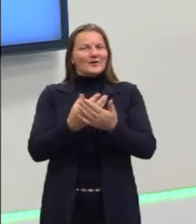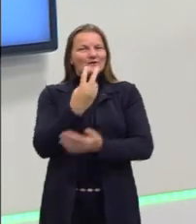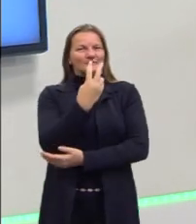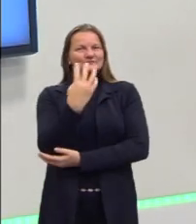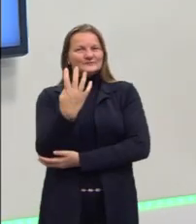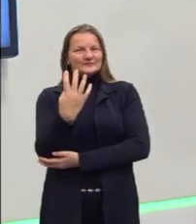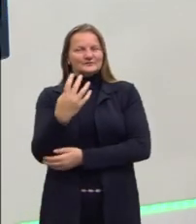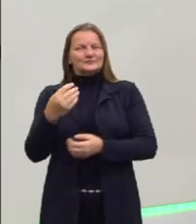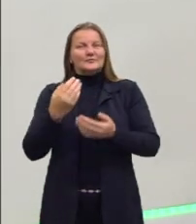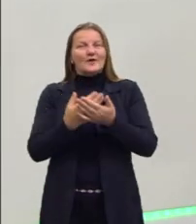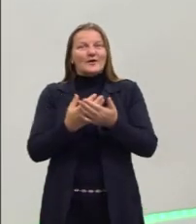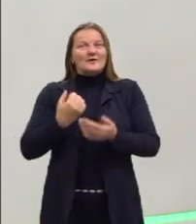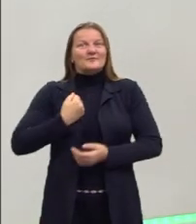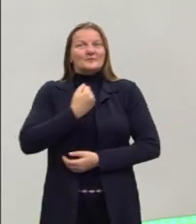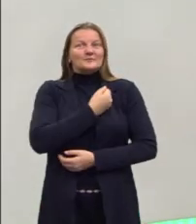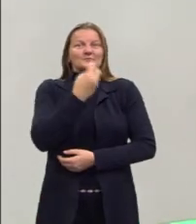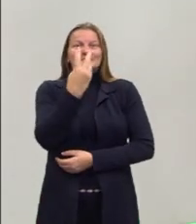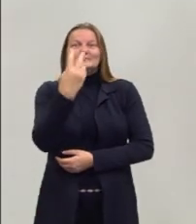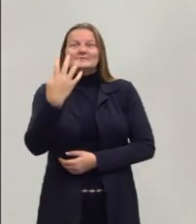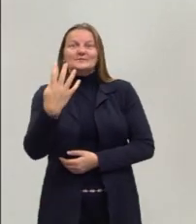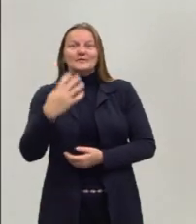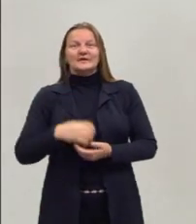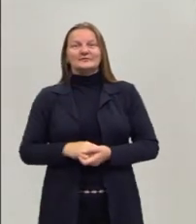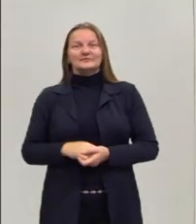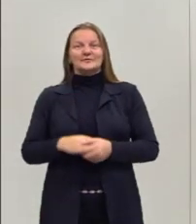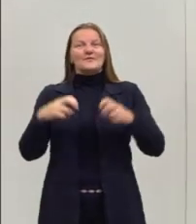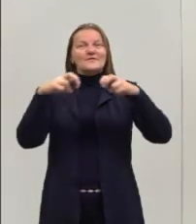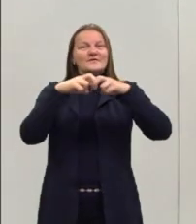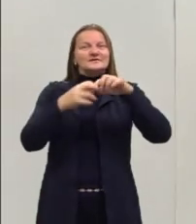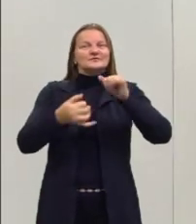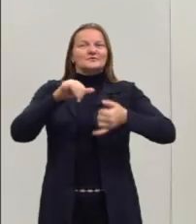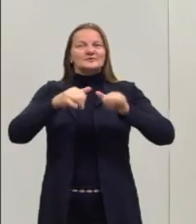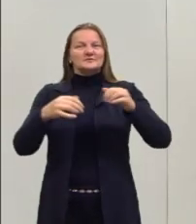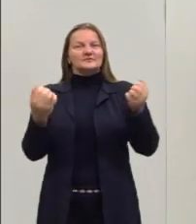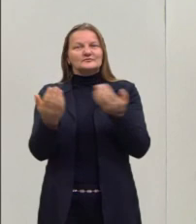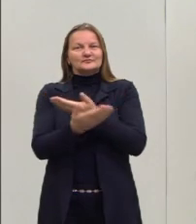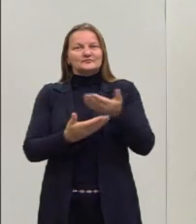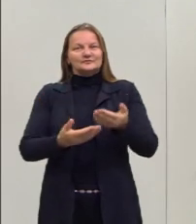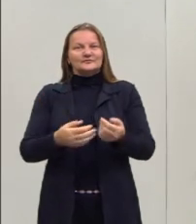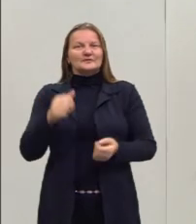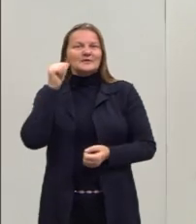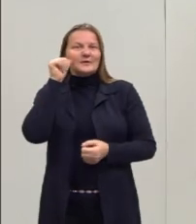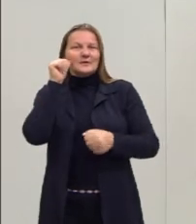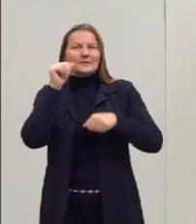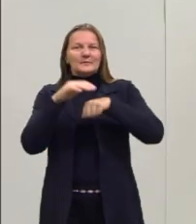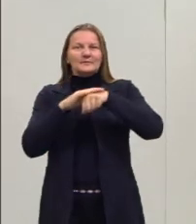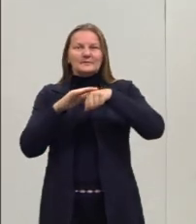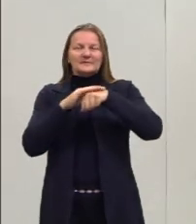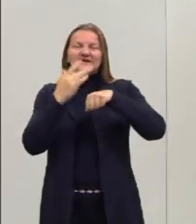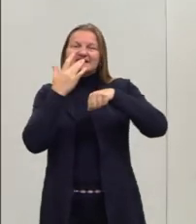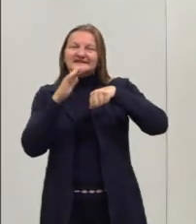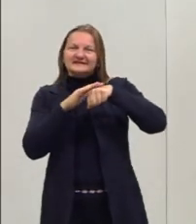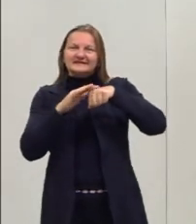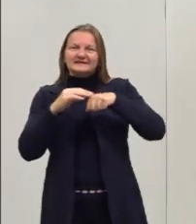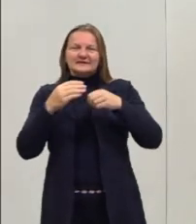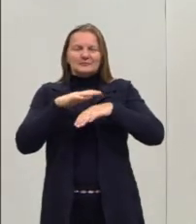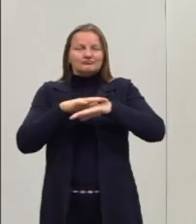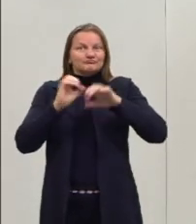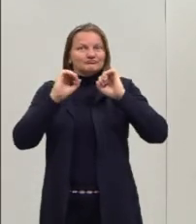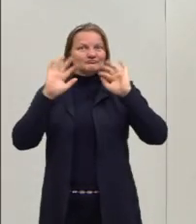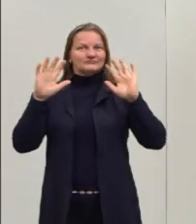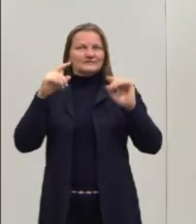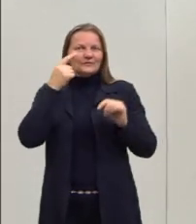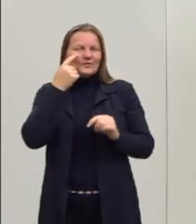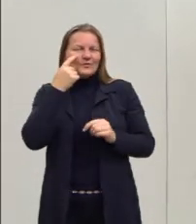Química, que é a última aula do módulo de Físico-Química. Eu sou uma mulher branca, de pele clara,